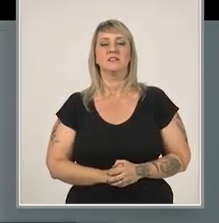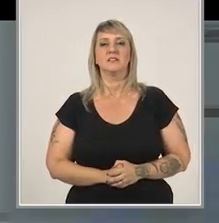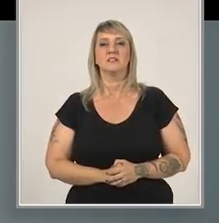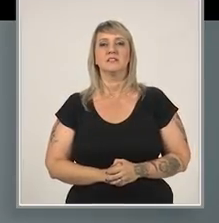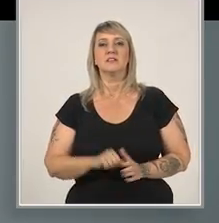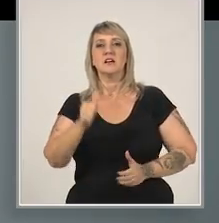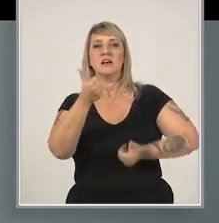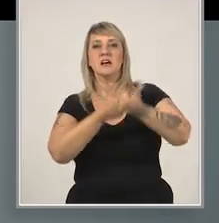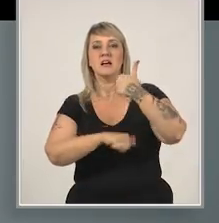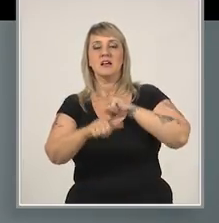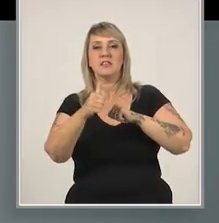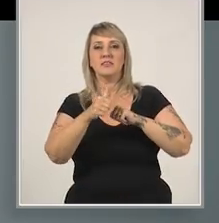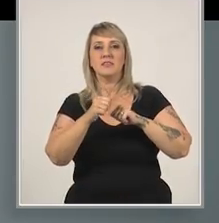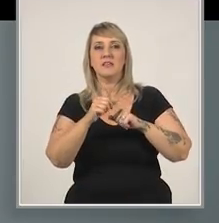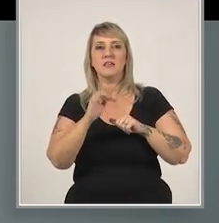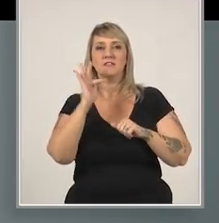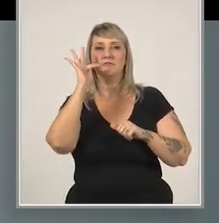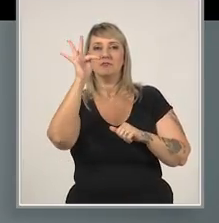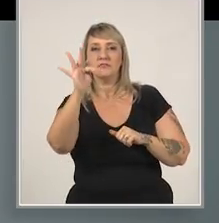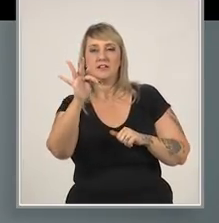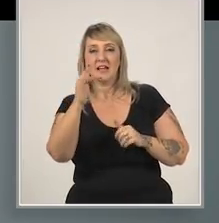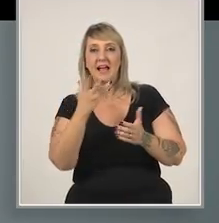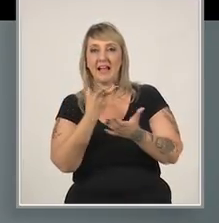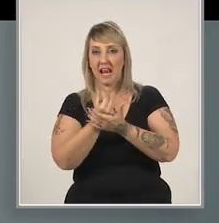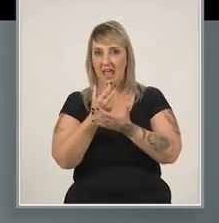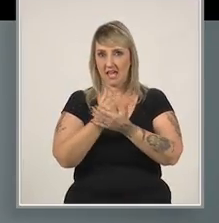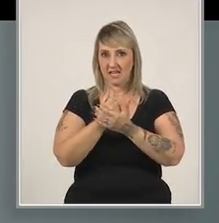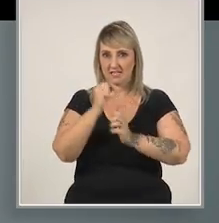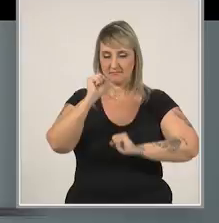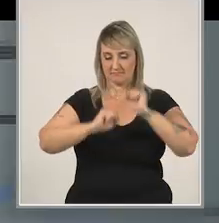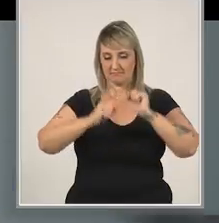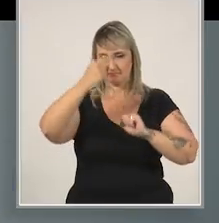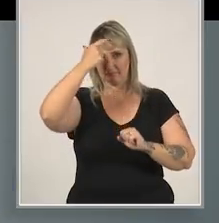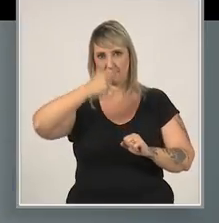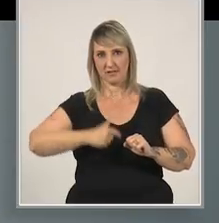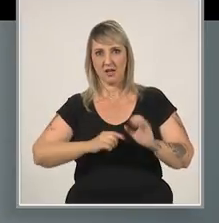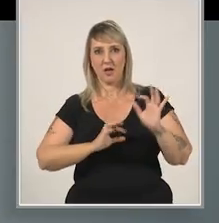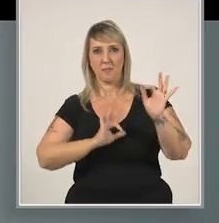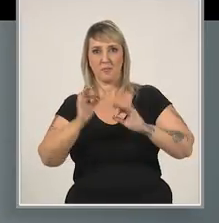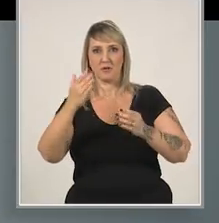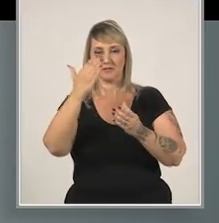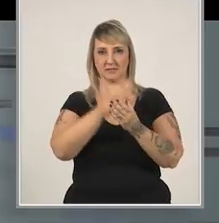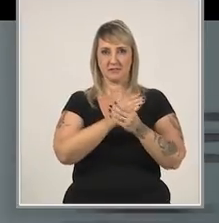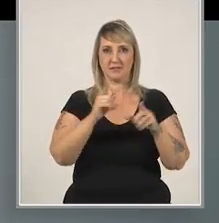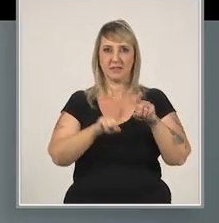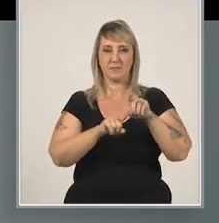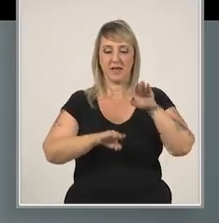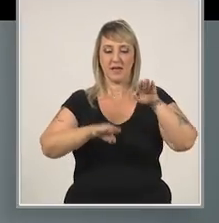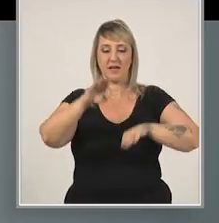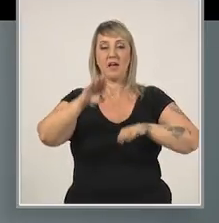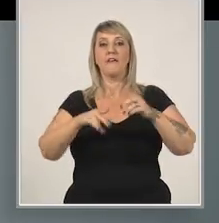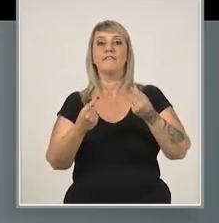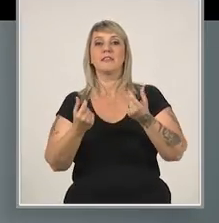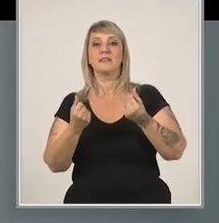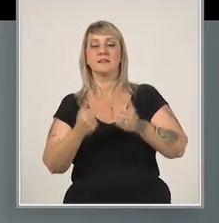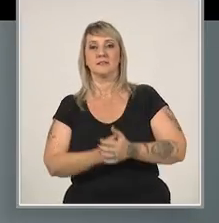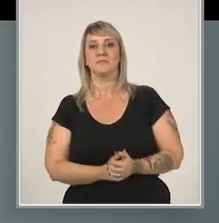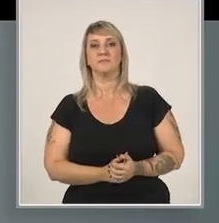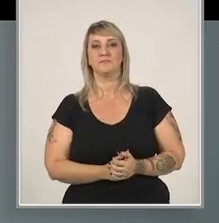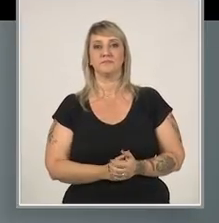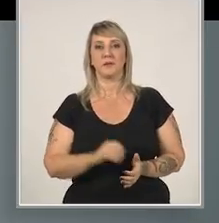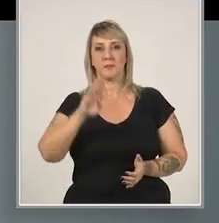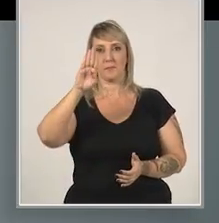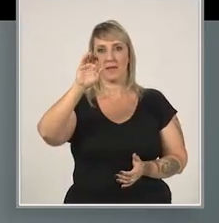Scorecard analisa as perspectivas de clientes da empresa, de processos internos e do balanço financeiro.